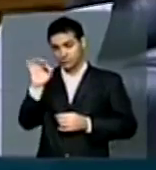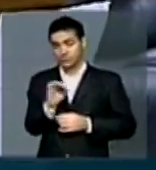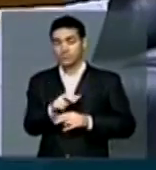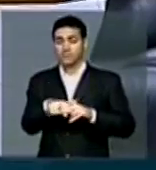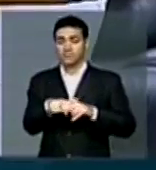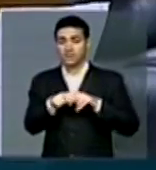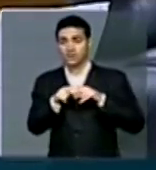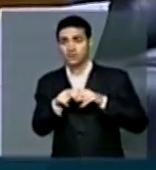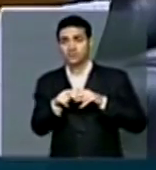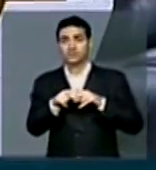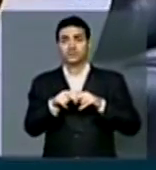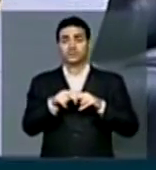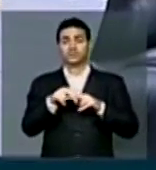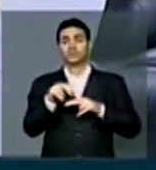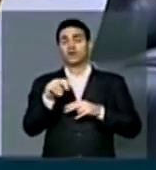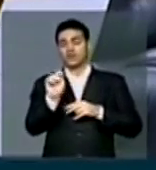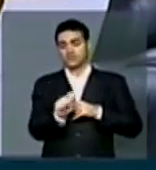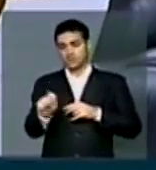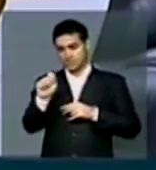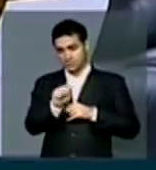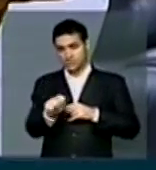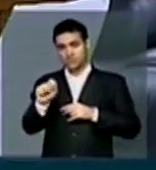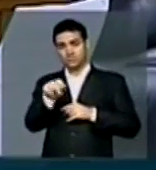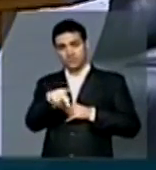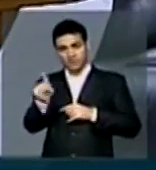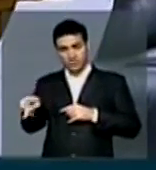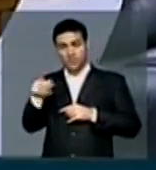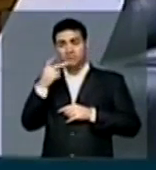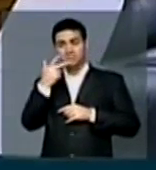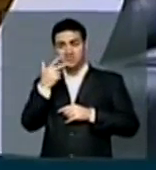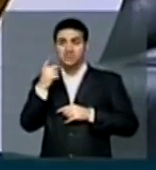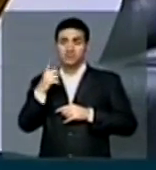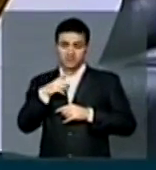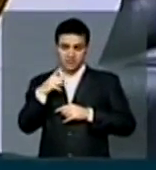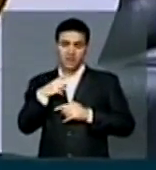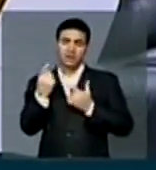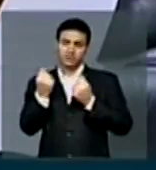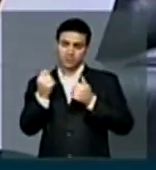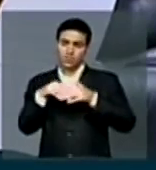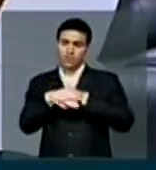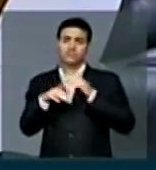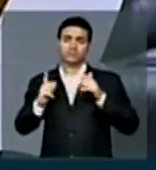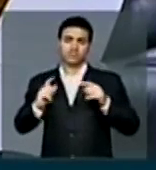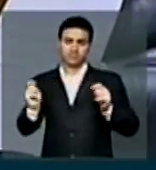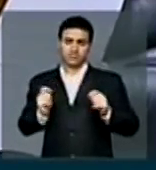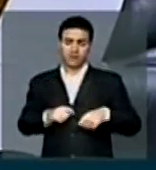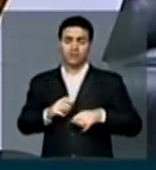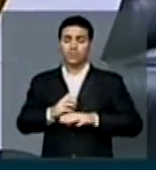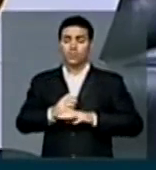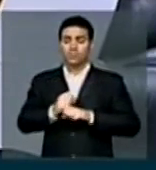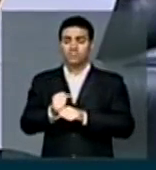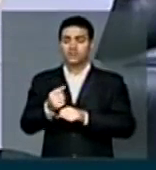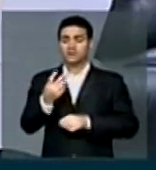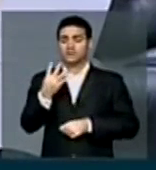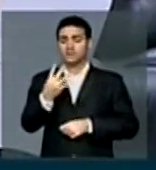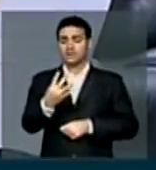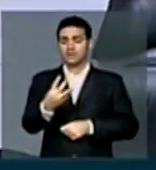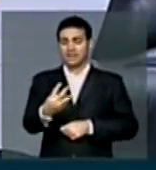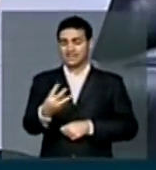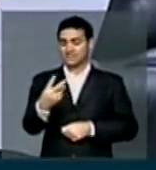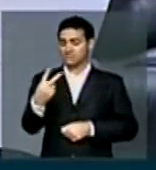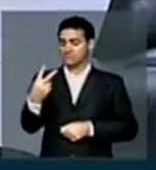a nota da ADUSP, Associação dos Docentes, mostra que há recursos em caixa no valor de 323